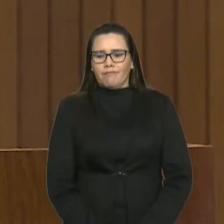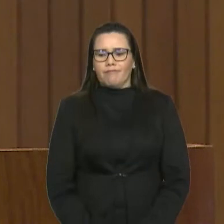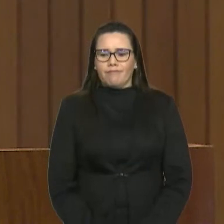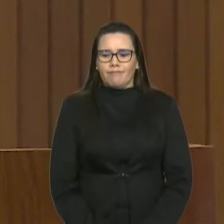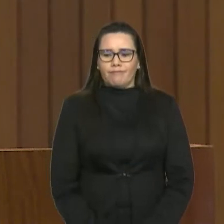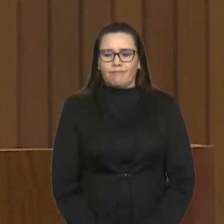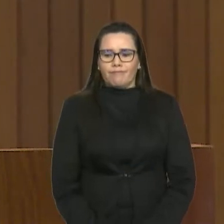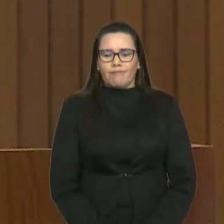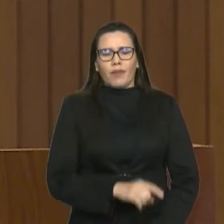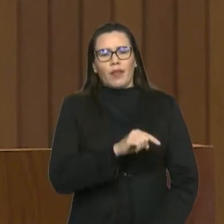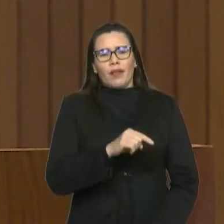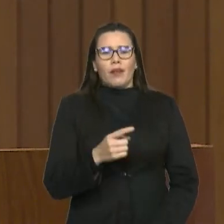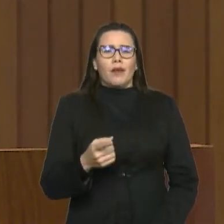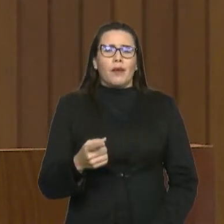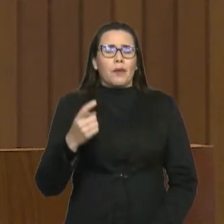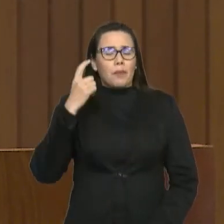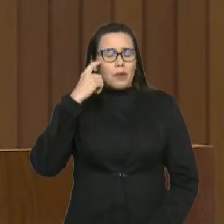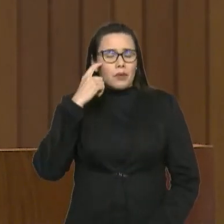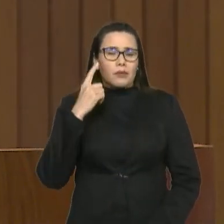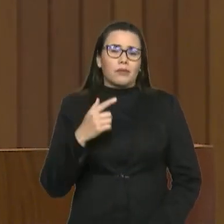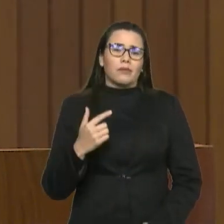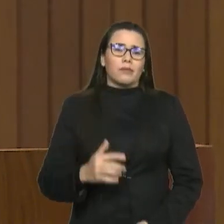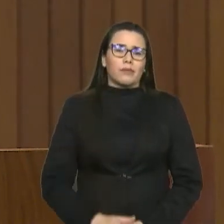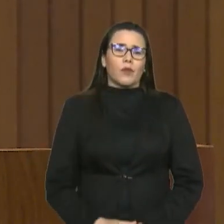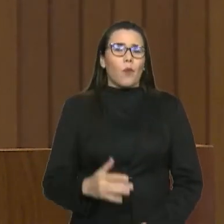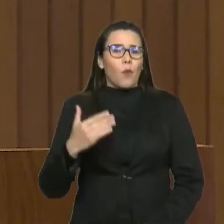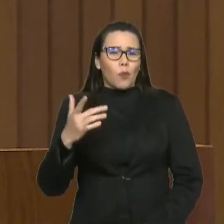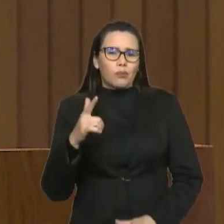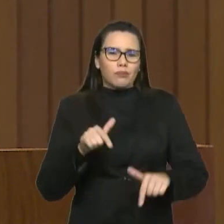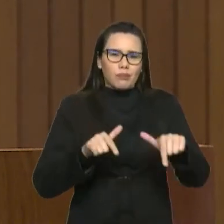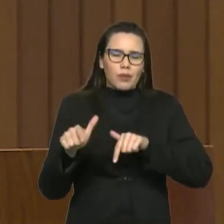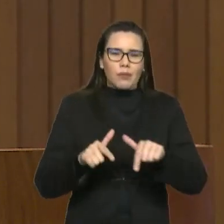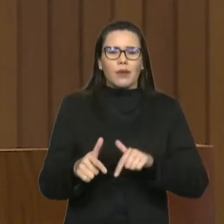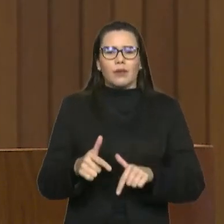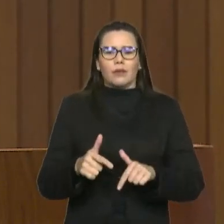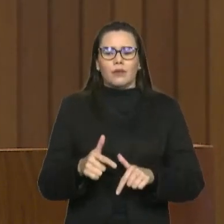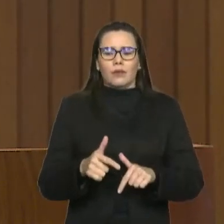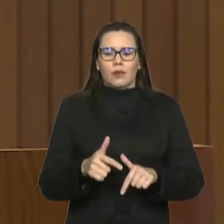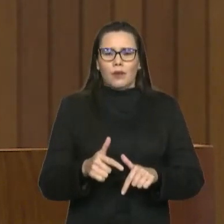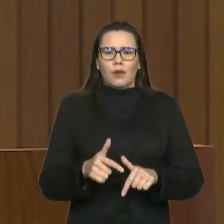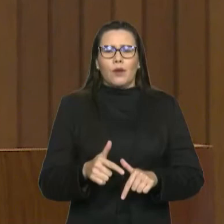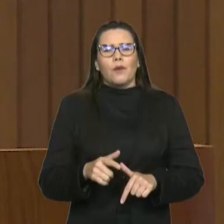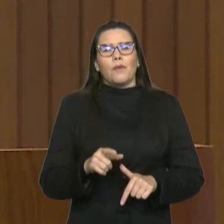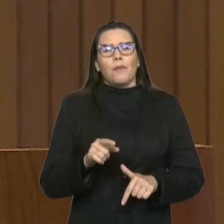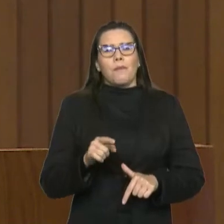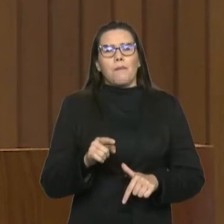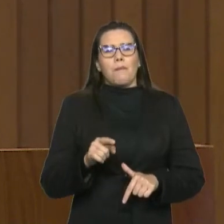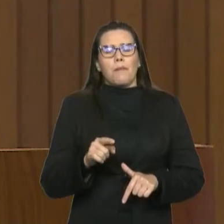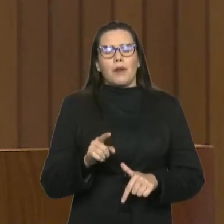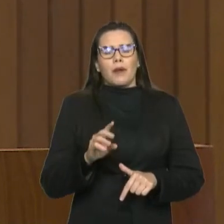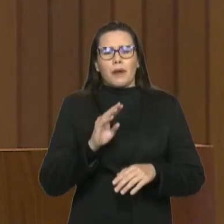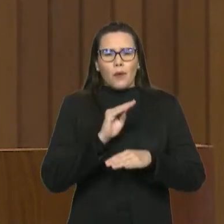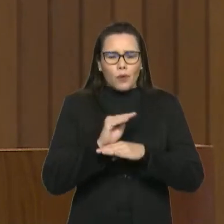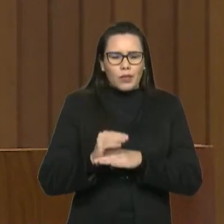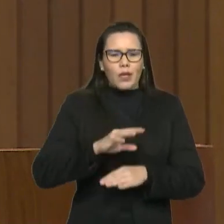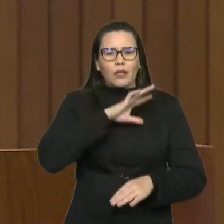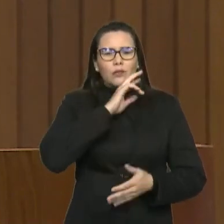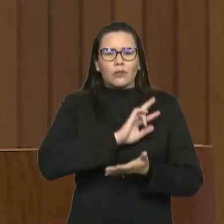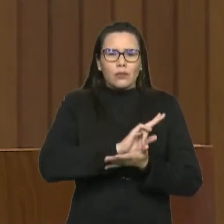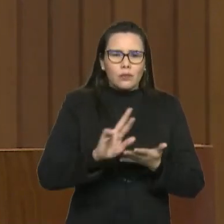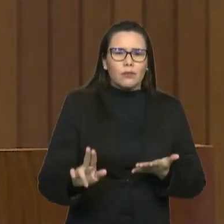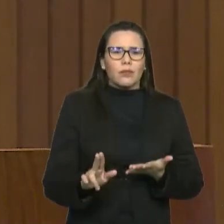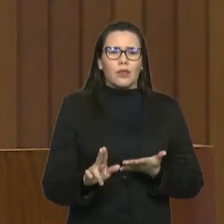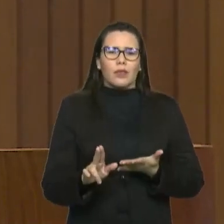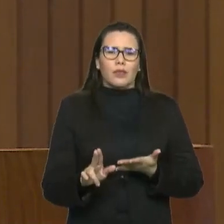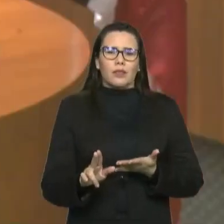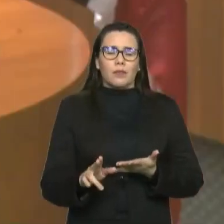realizadas, de prevenção, de combate à leishmaniose, nós garantimos saúde e bem-estar animal e garantimos também saúde